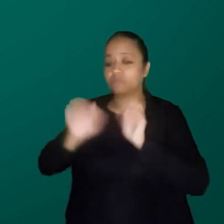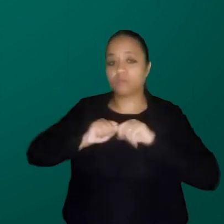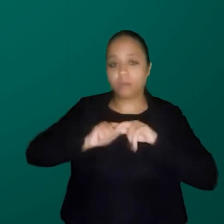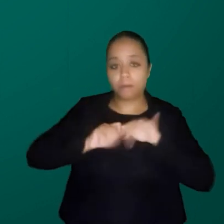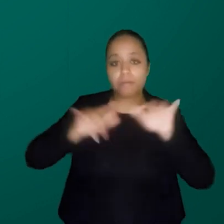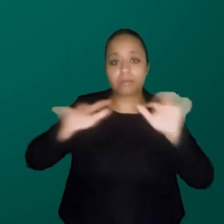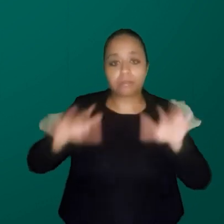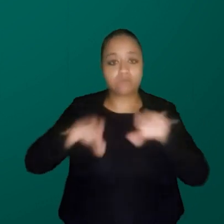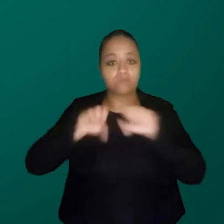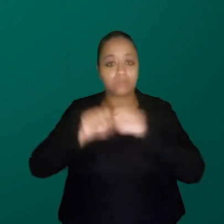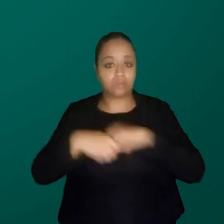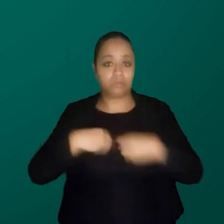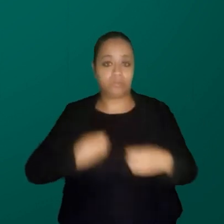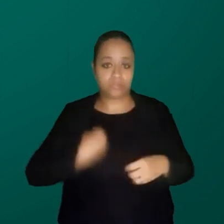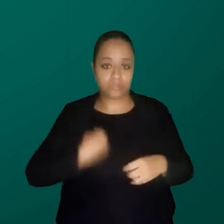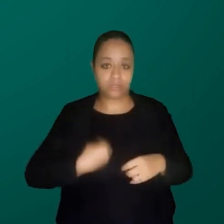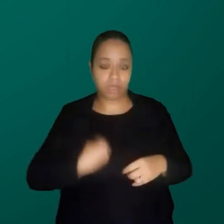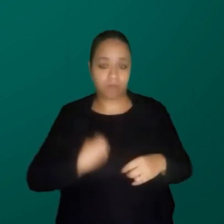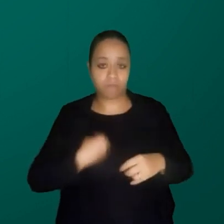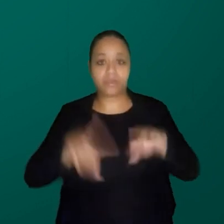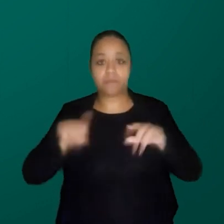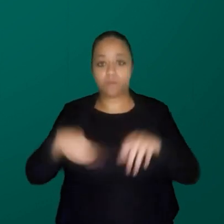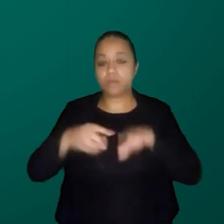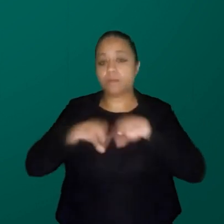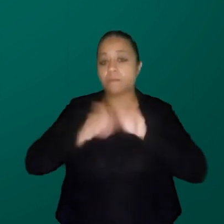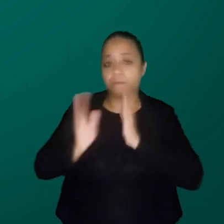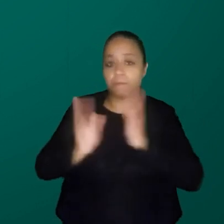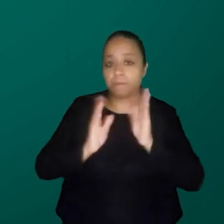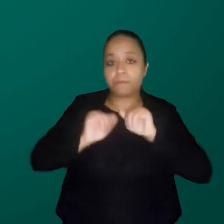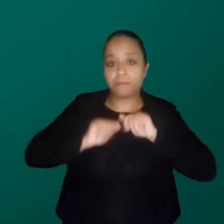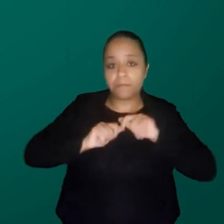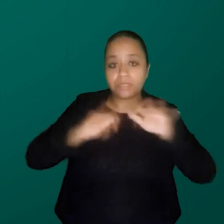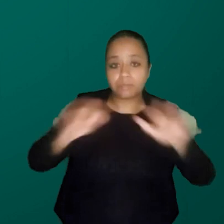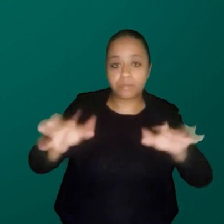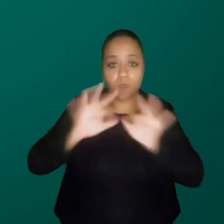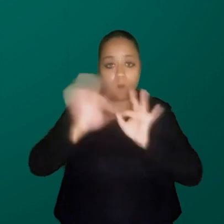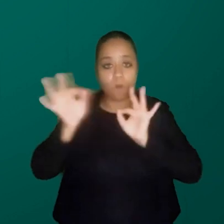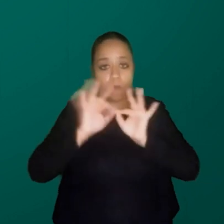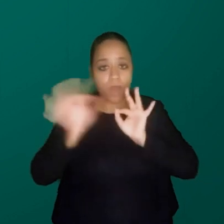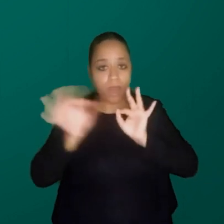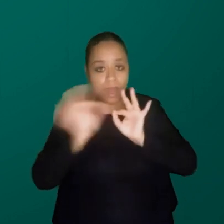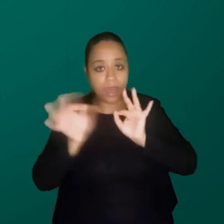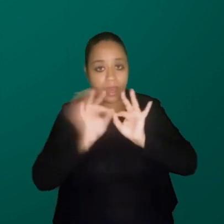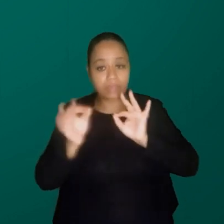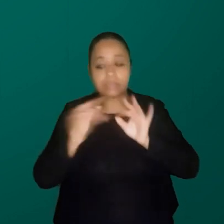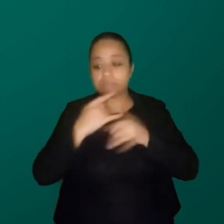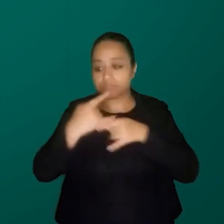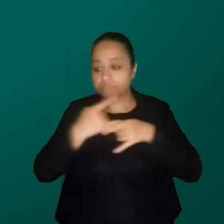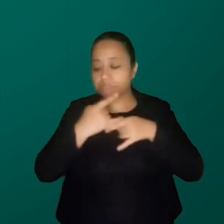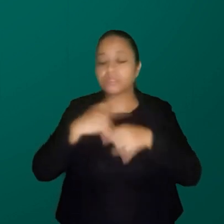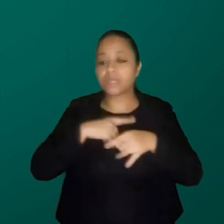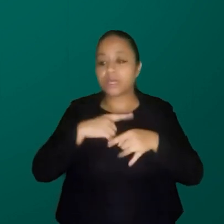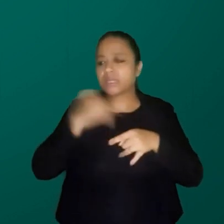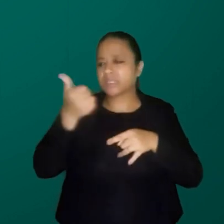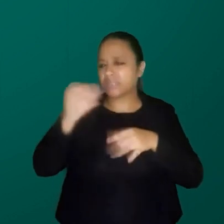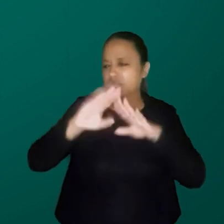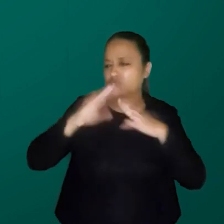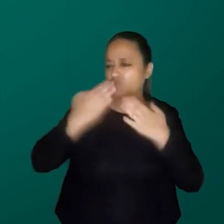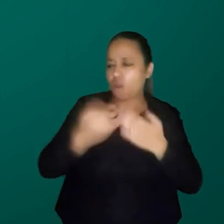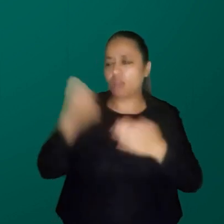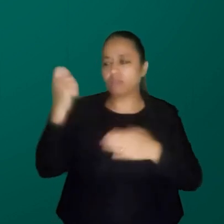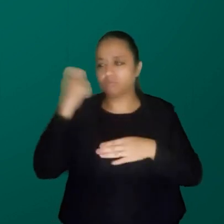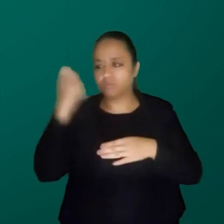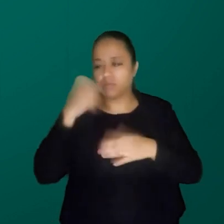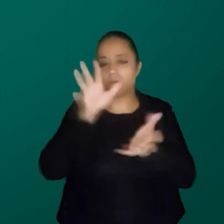presenciais. Na pandemia ficou online. Como agora a gente atende quase dez escolas, tem aluno do Rio Grande do Sul, tem aluno em